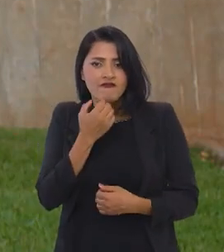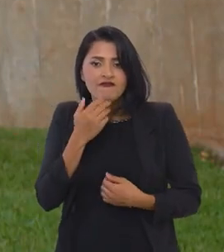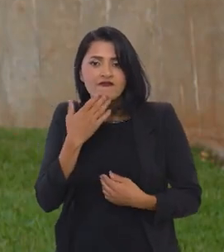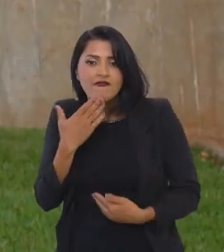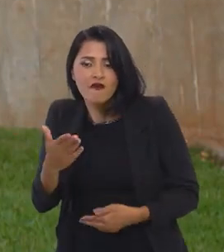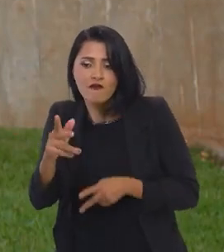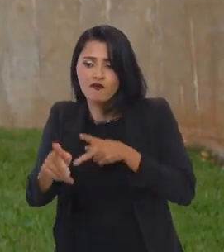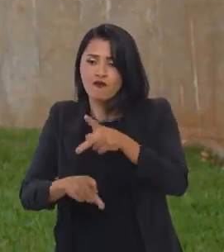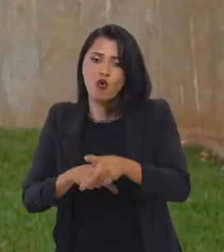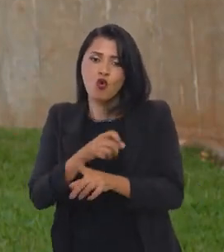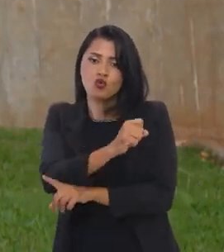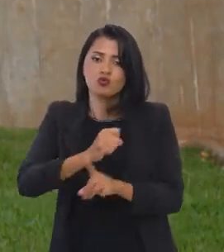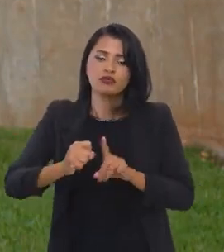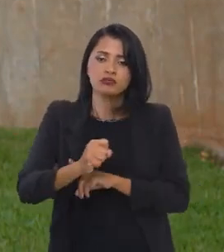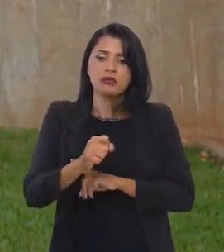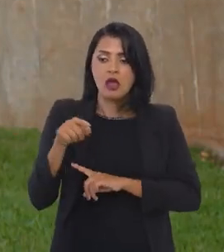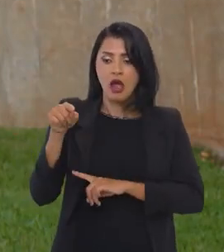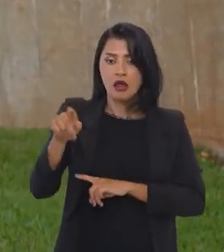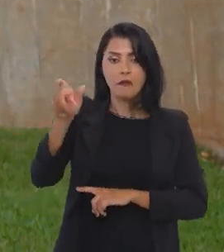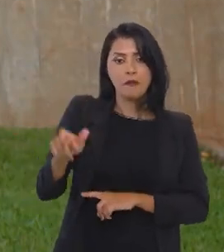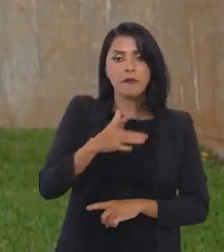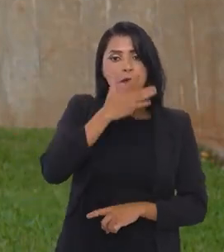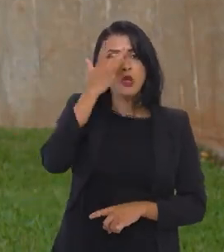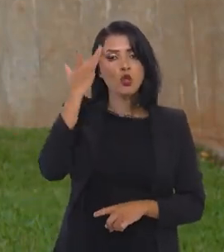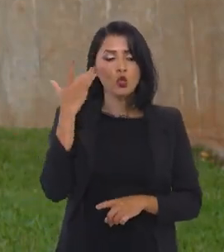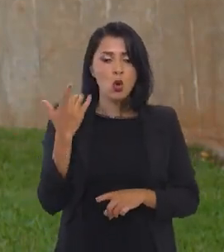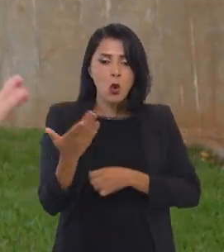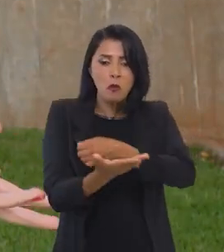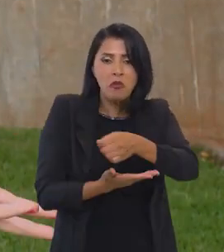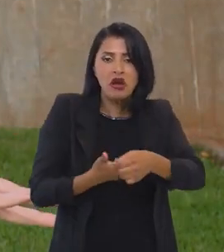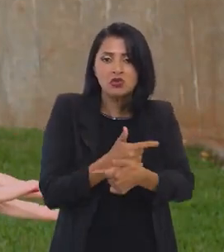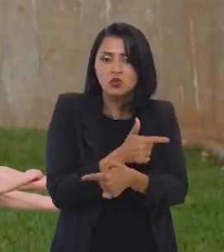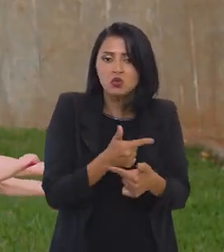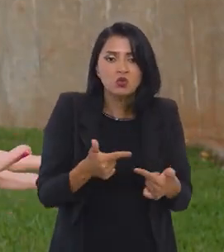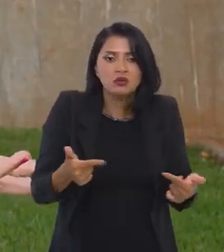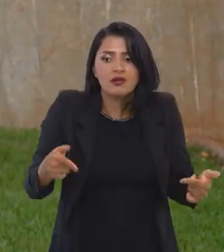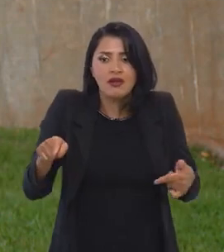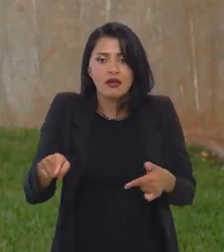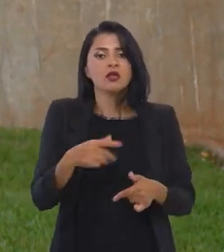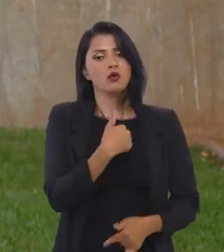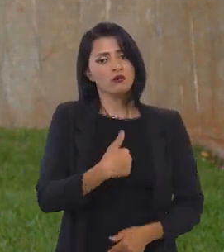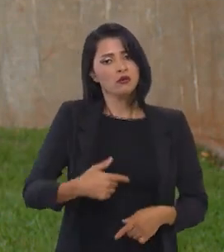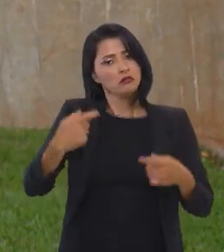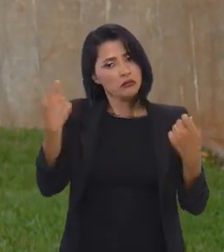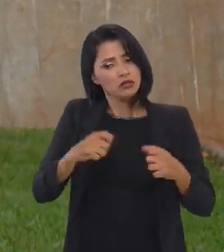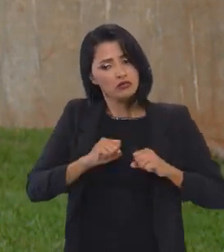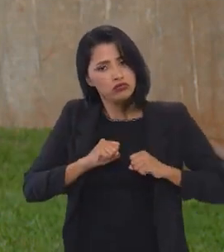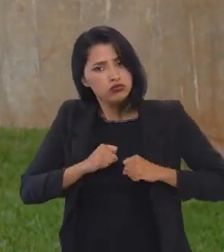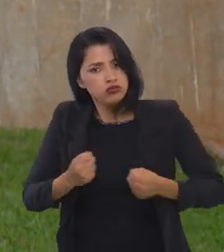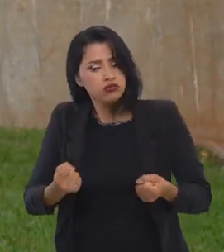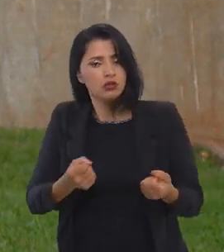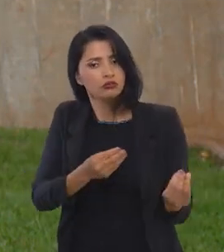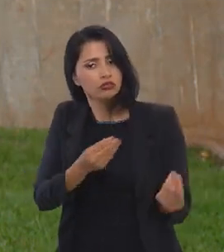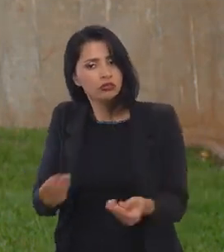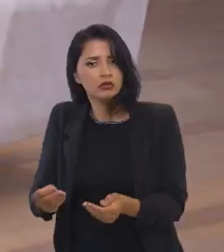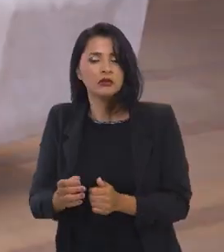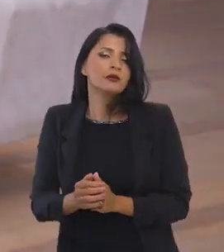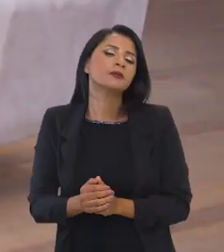sociedade, para chegar lá naquele cidadão que não tem o básico, sabe? O governo tem que fazer isso.